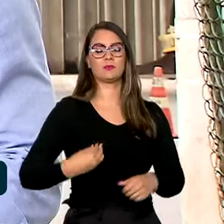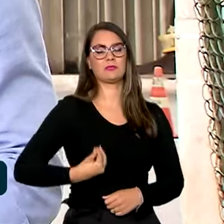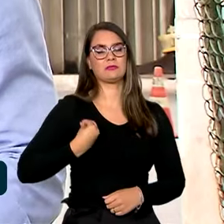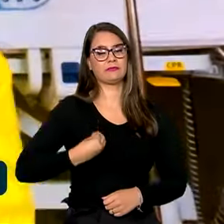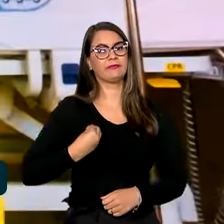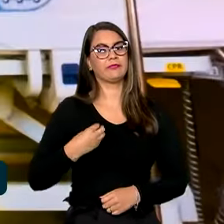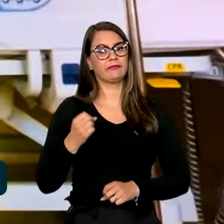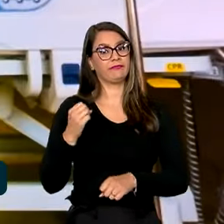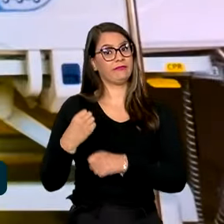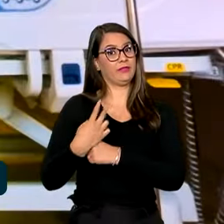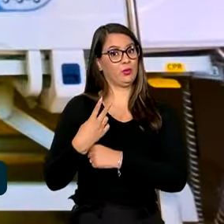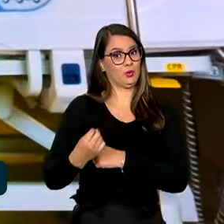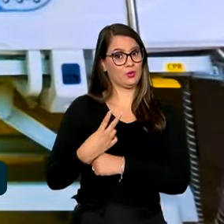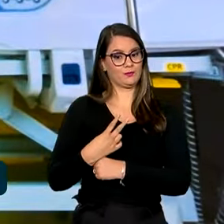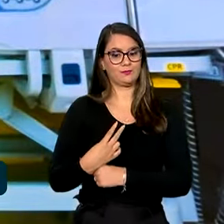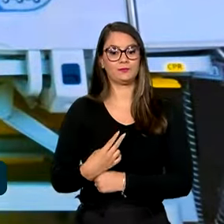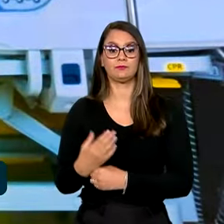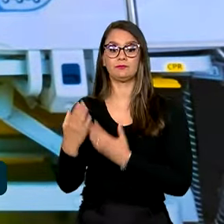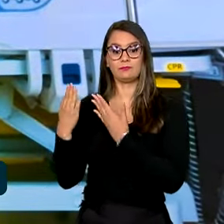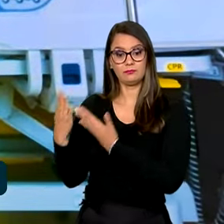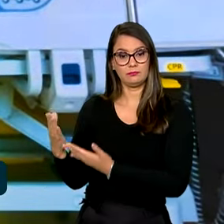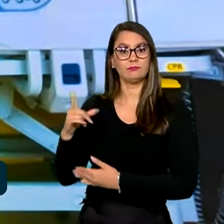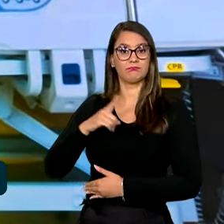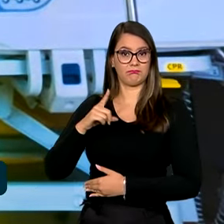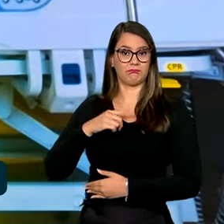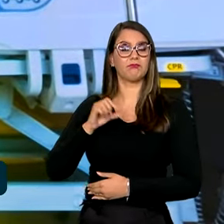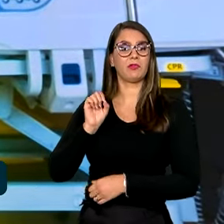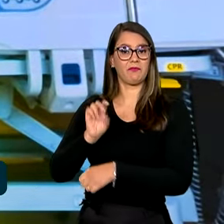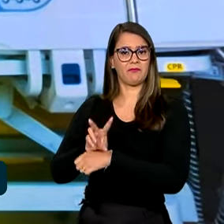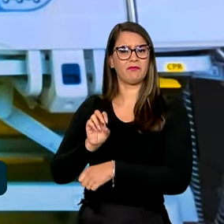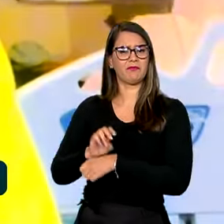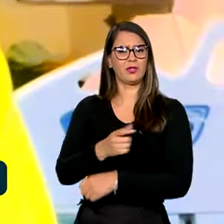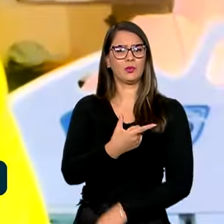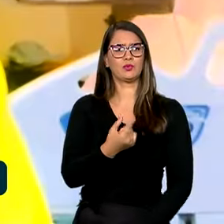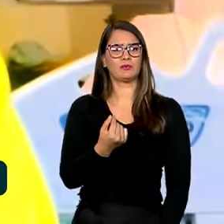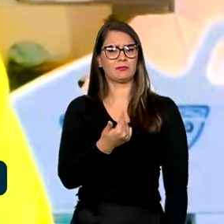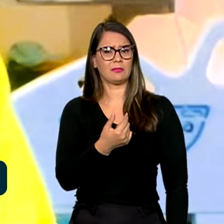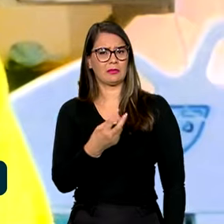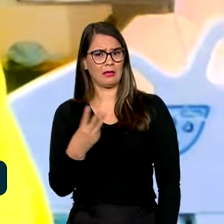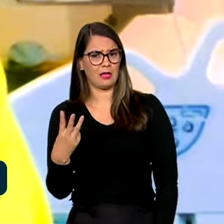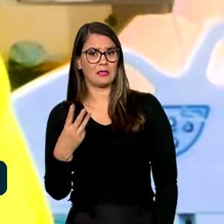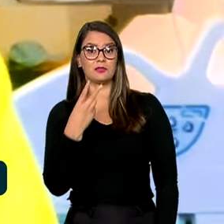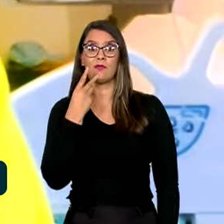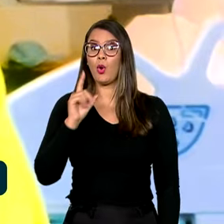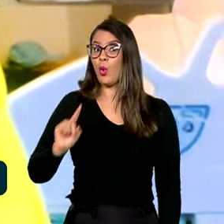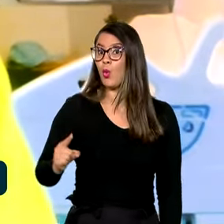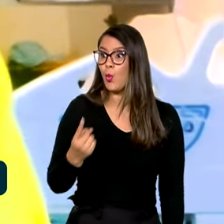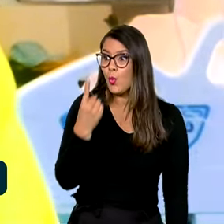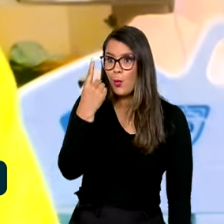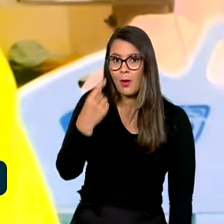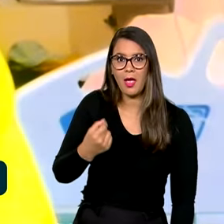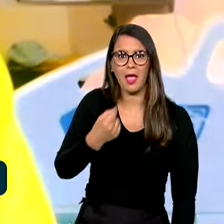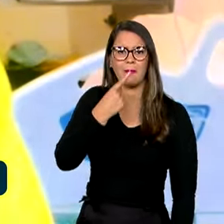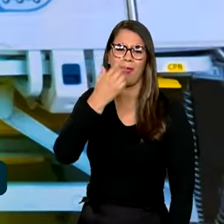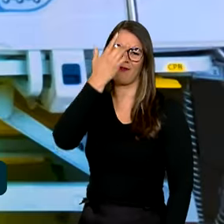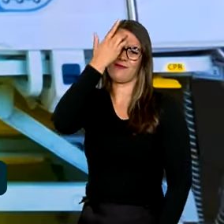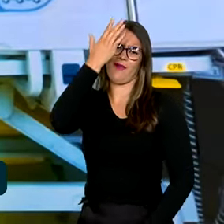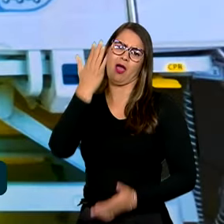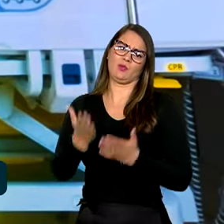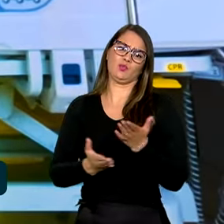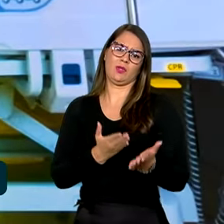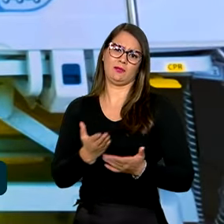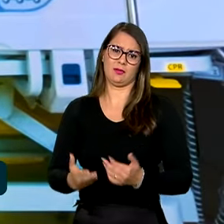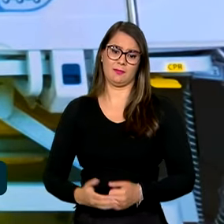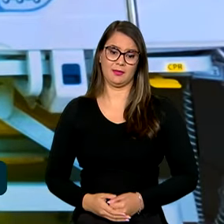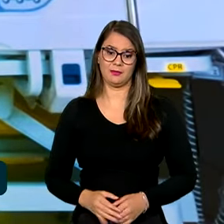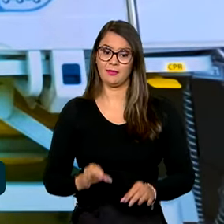com o vírus. Júlio Cárdea, que vive com o vírus desde 2013, disse que apenas um comprimido facilita o tratamento. Está